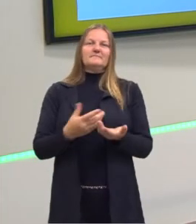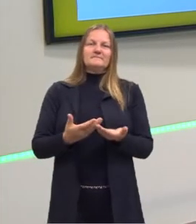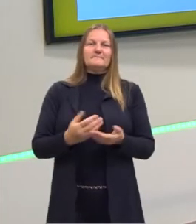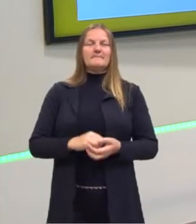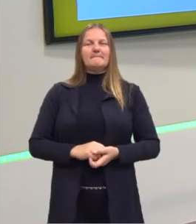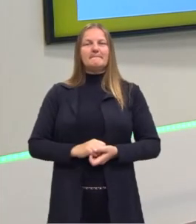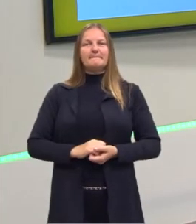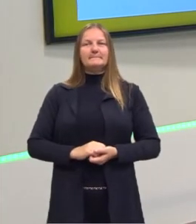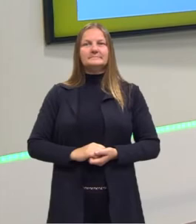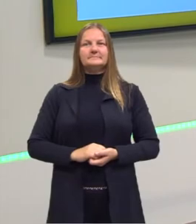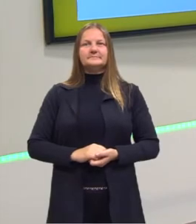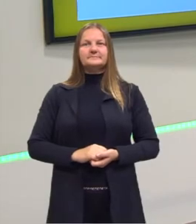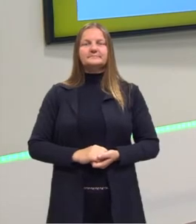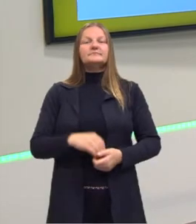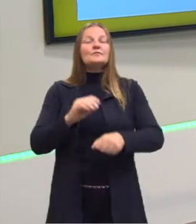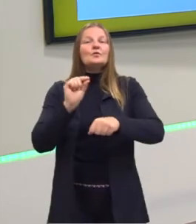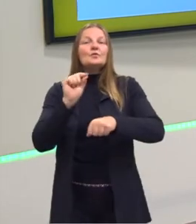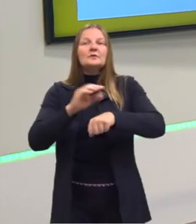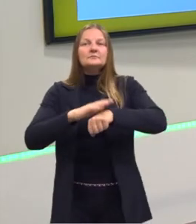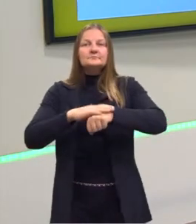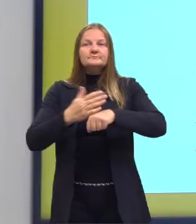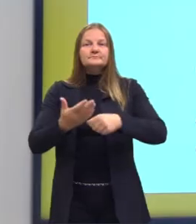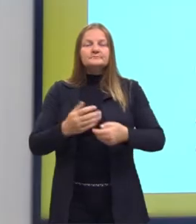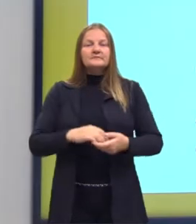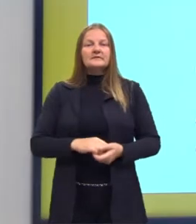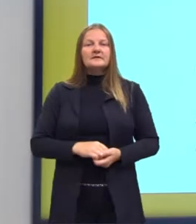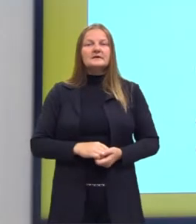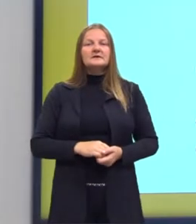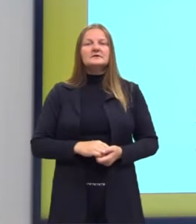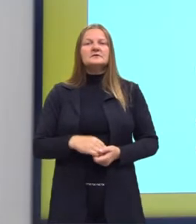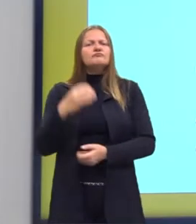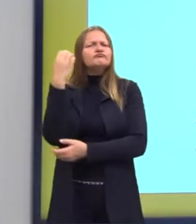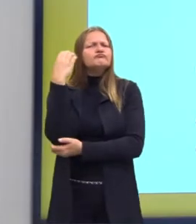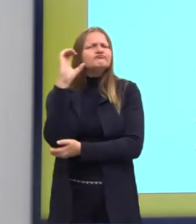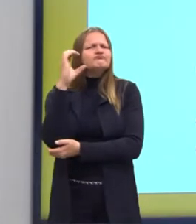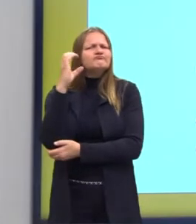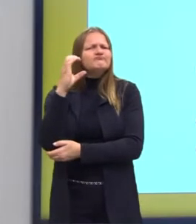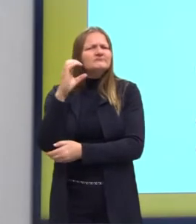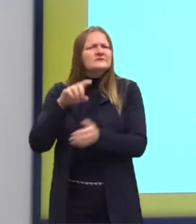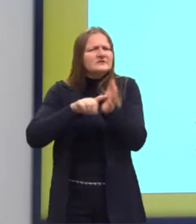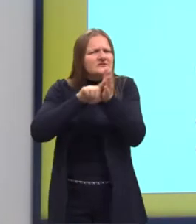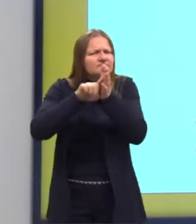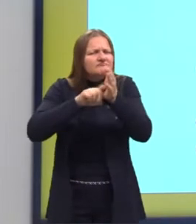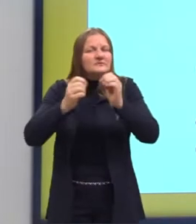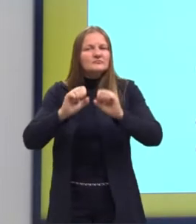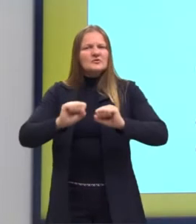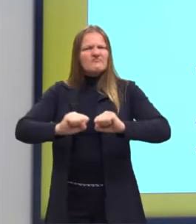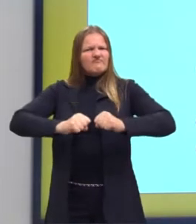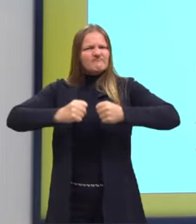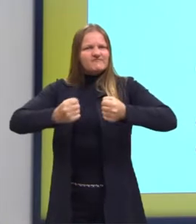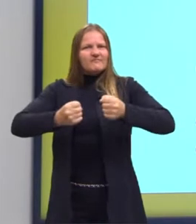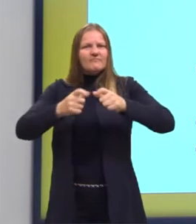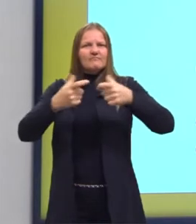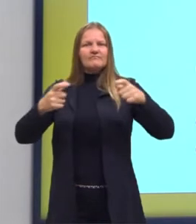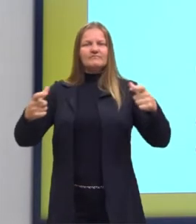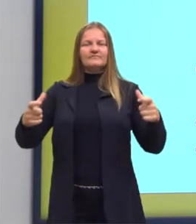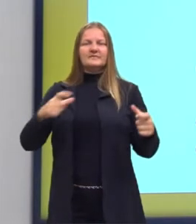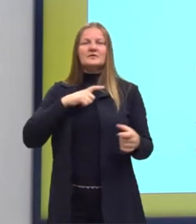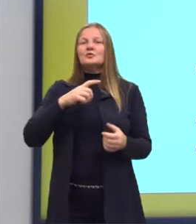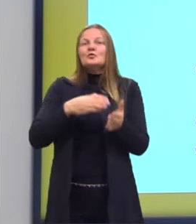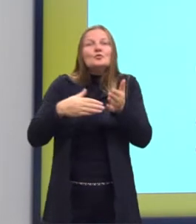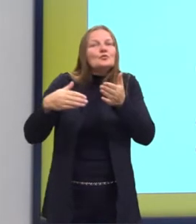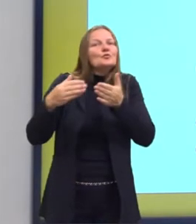vivemos. O que mais que nós temos? Cientificismo exagerado. Por que é exagerado? Porque tudo tem que ter uma